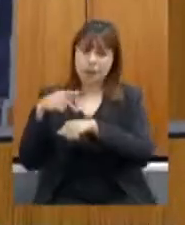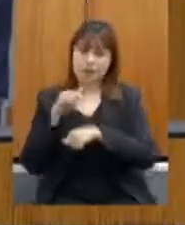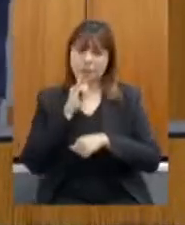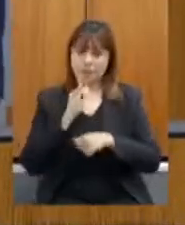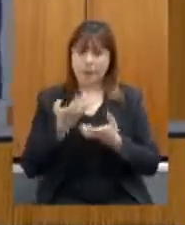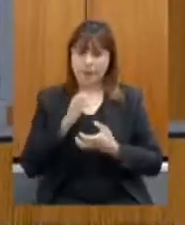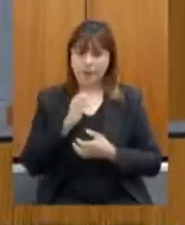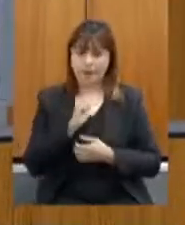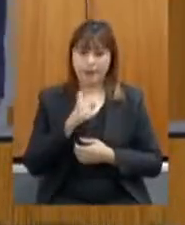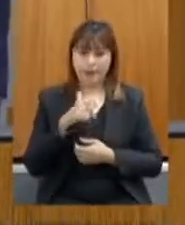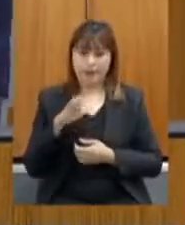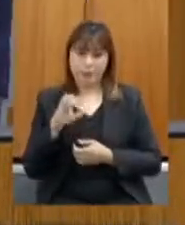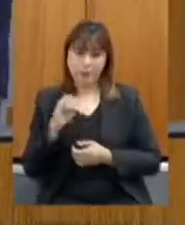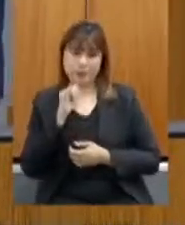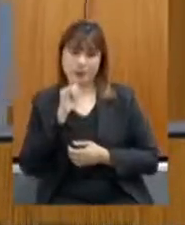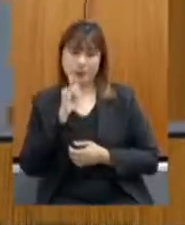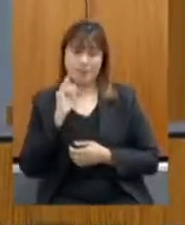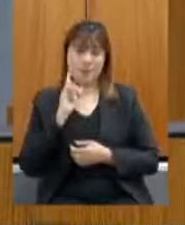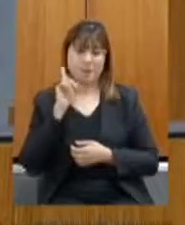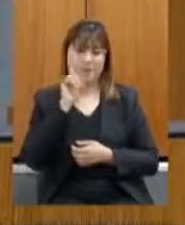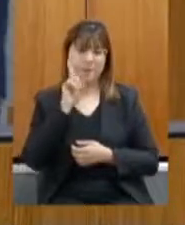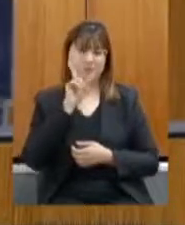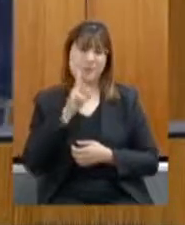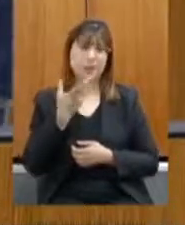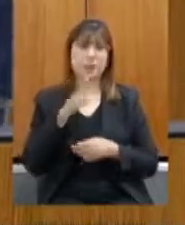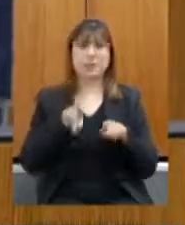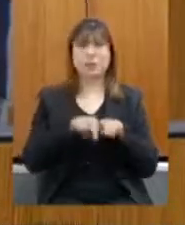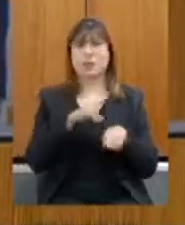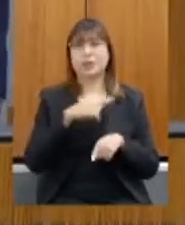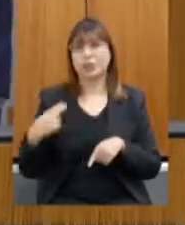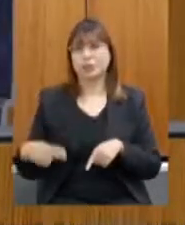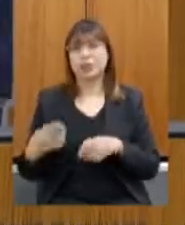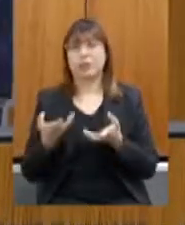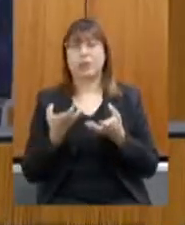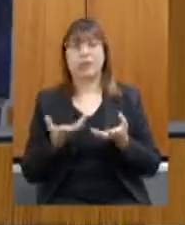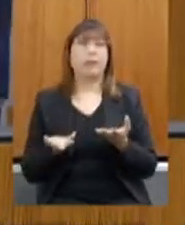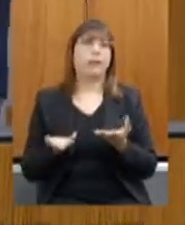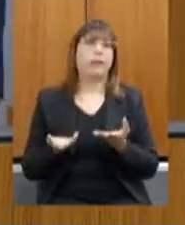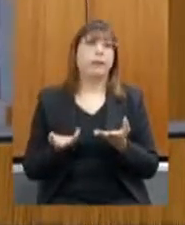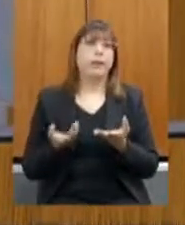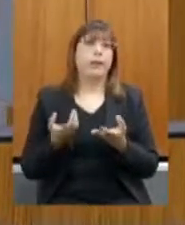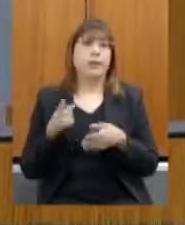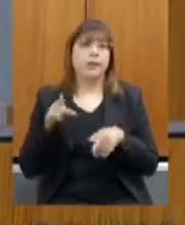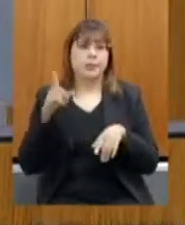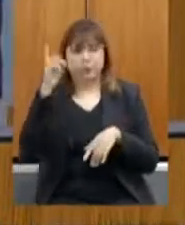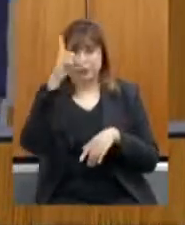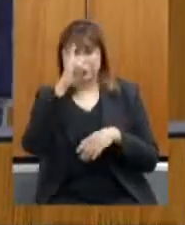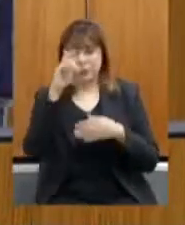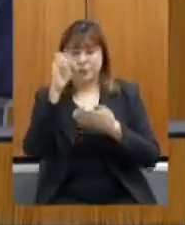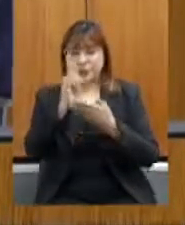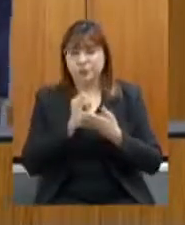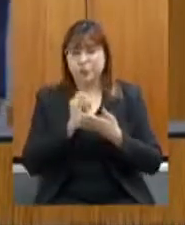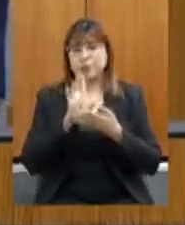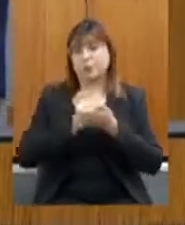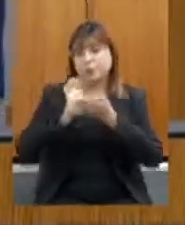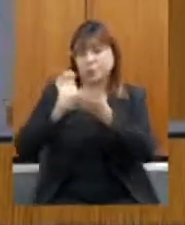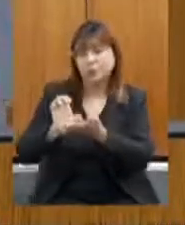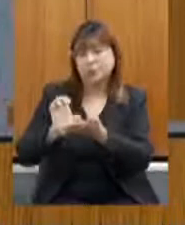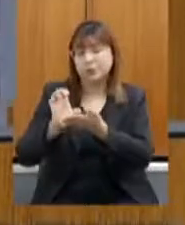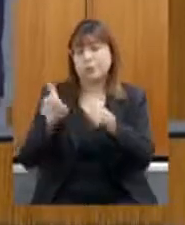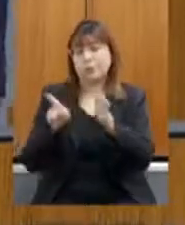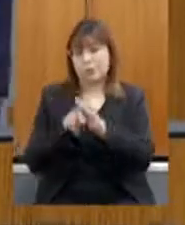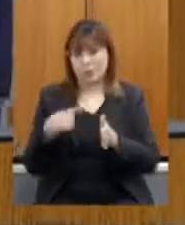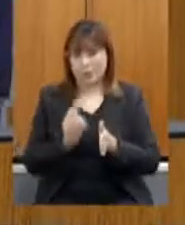taxam o brasileiro e a China da mesma forma, quando quer dificultar a exportação de produtos nossos,